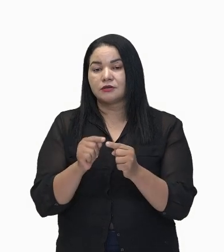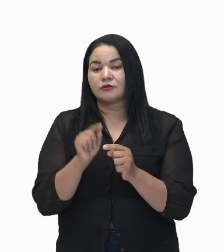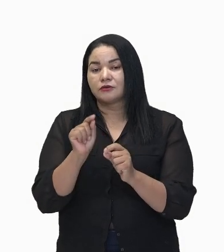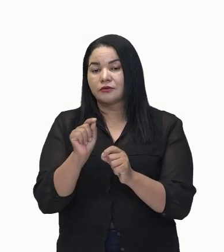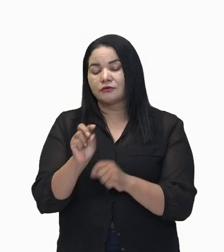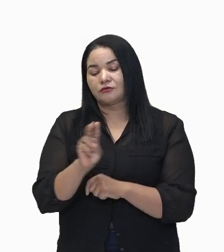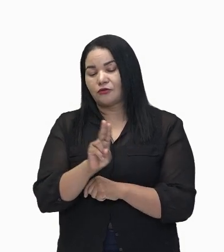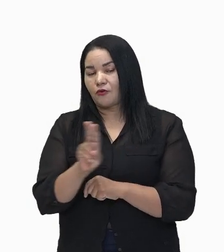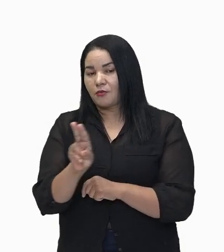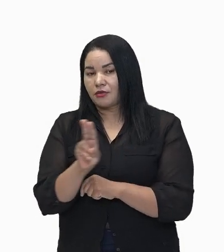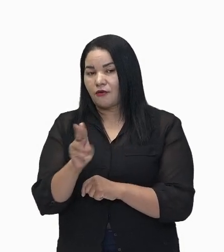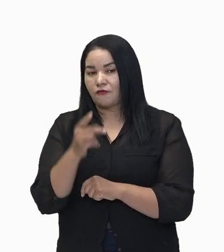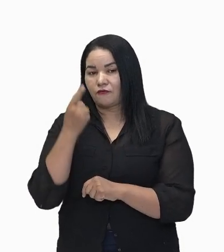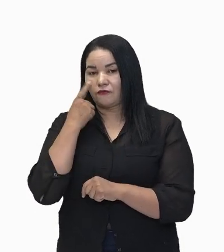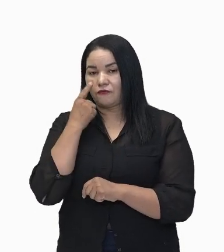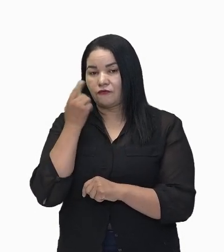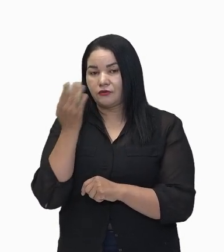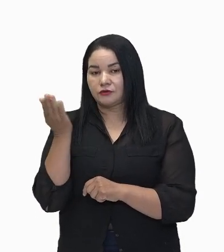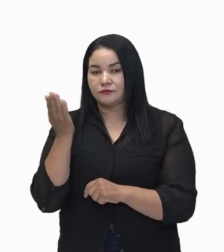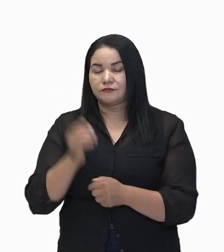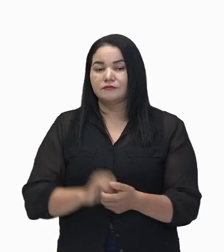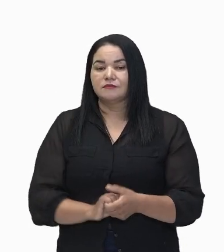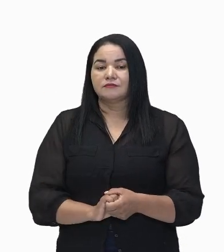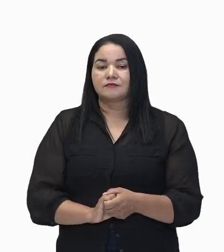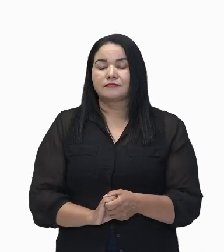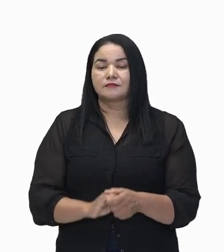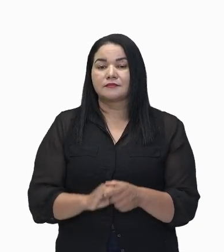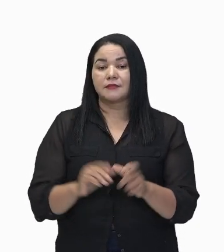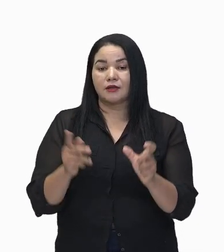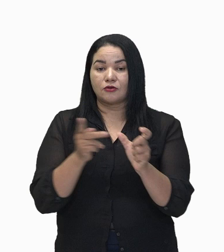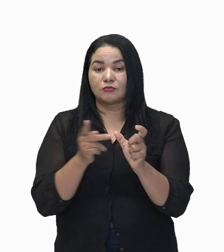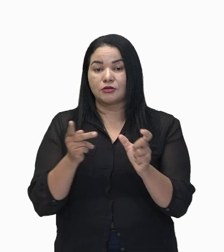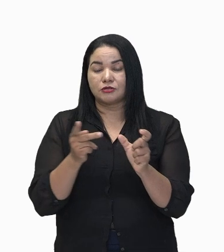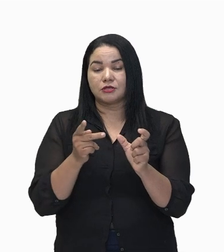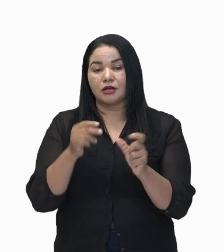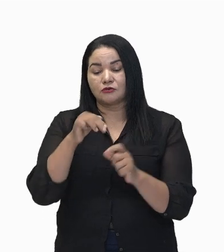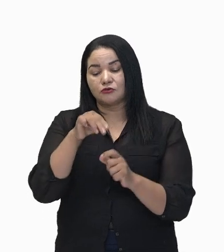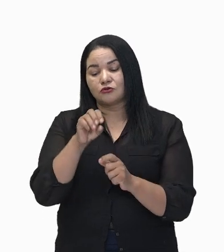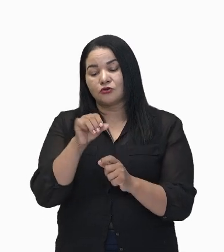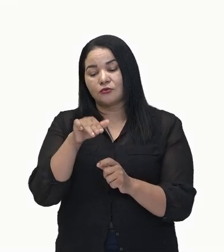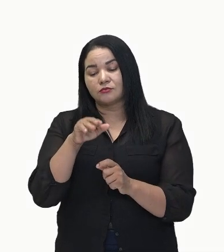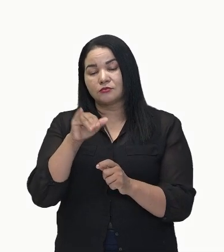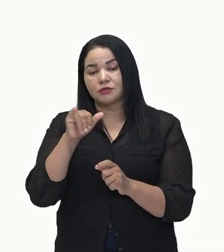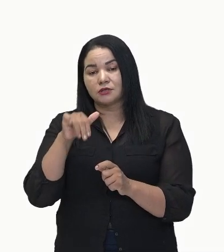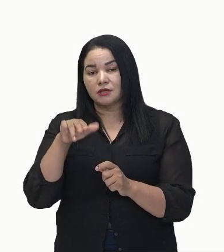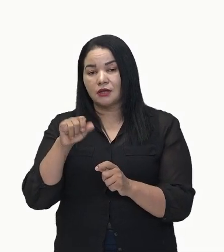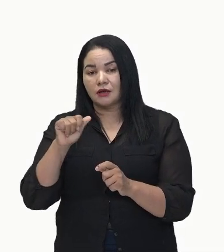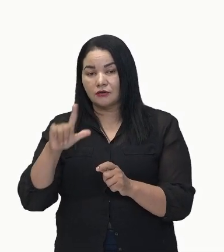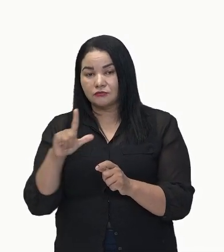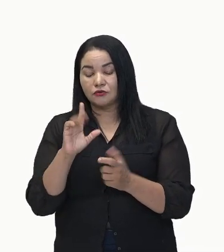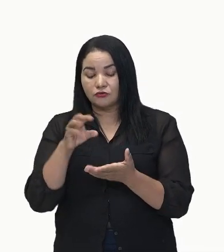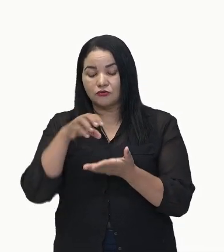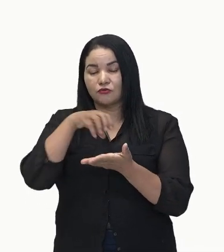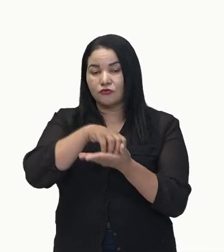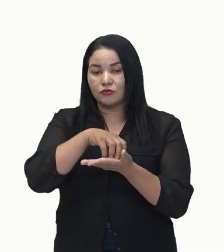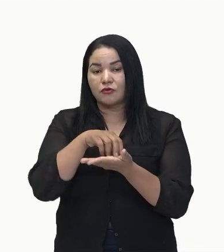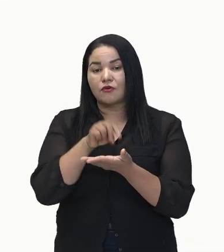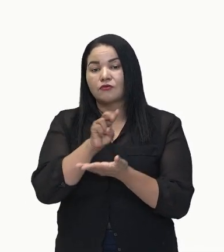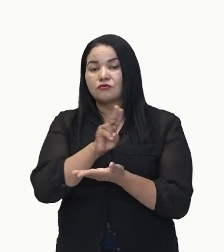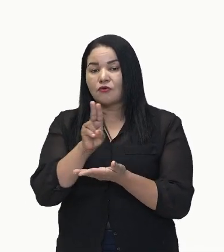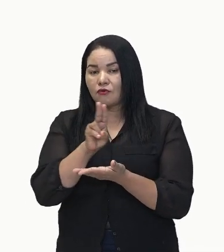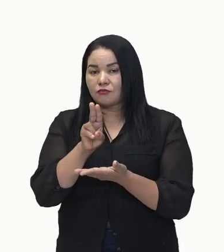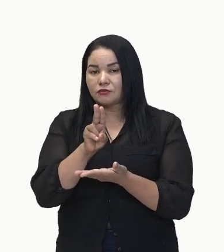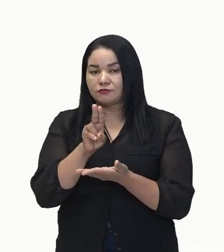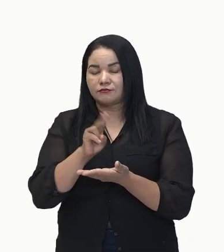Olha só, predicado nominal. É um predicado que o núcleo é o nome, não é o verbo. Aqui, ó.